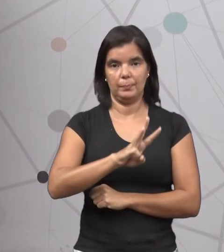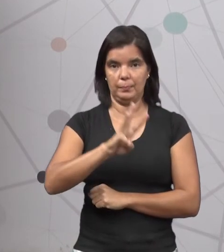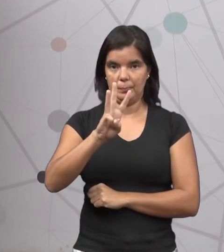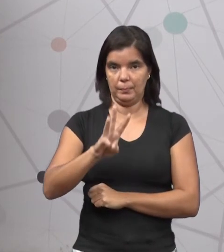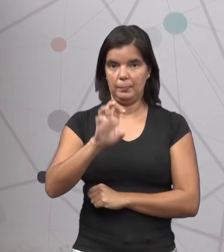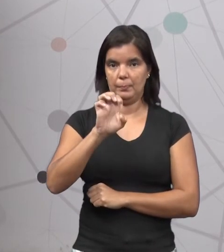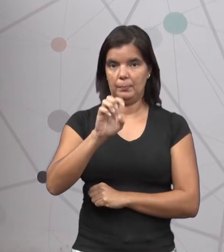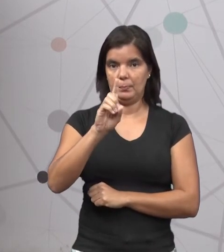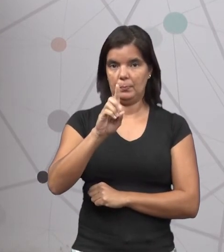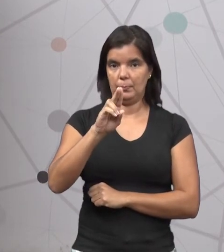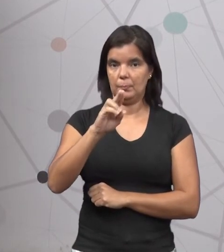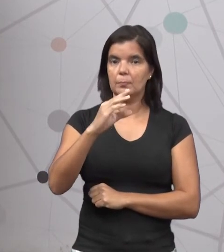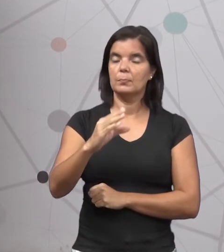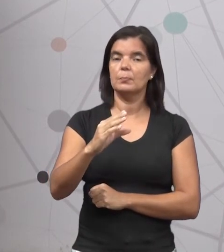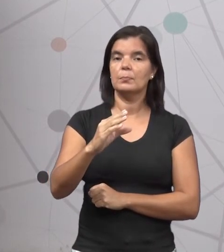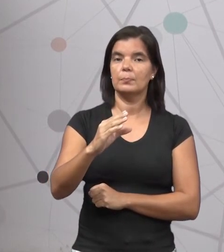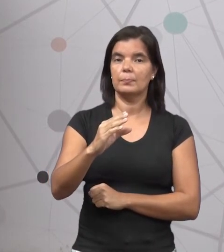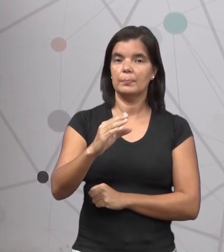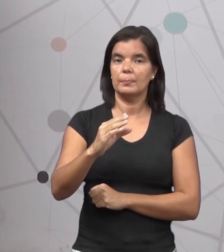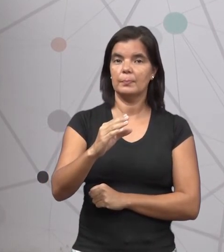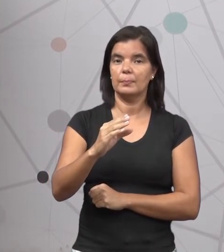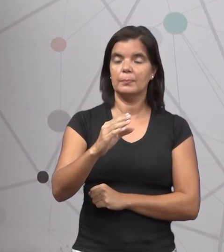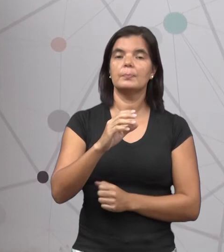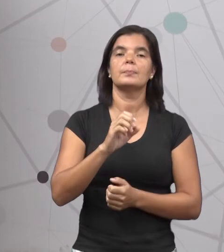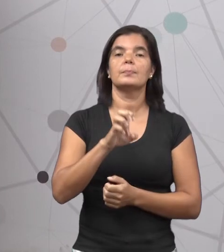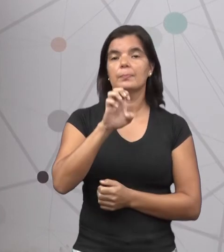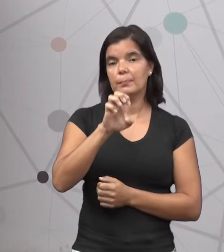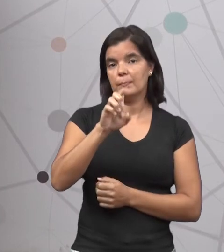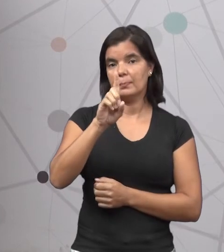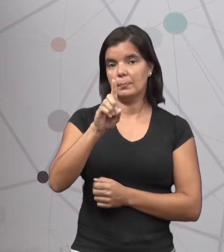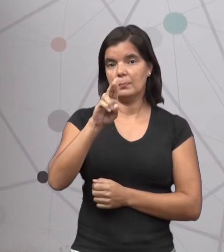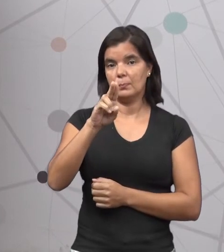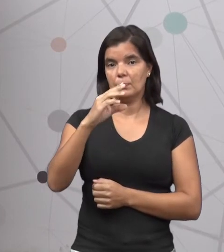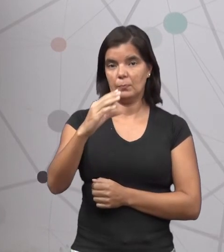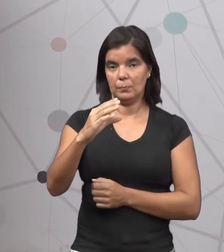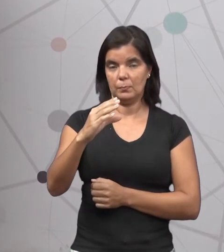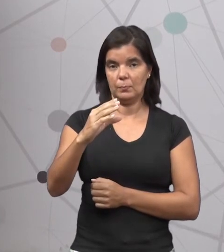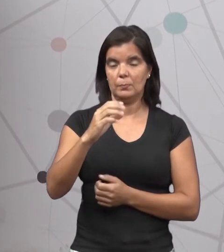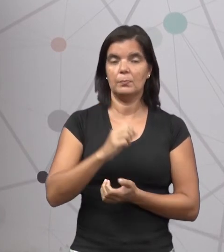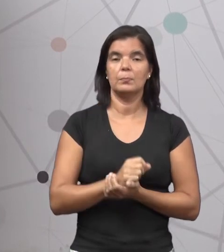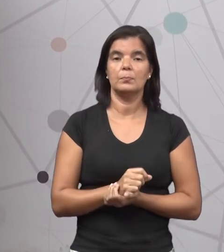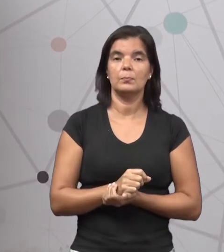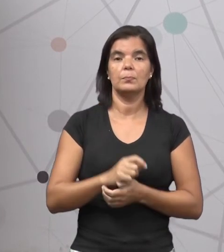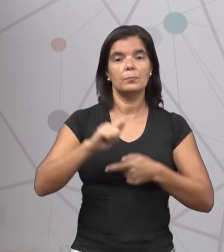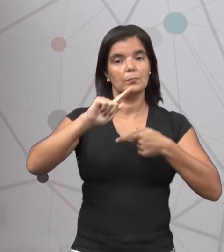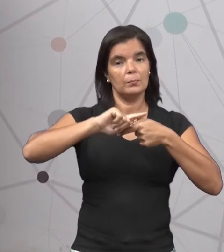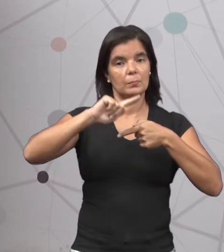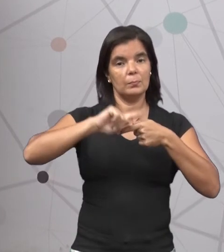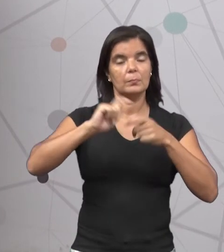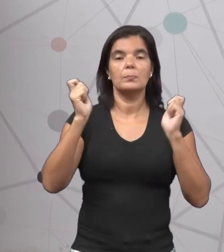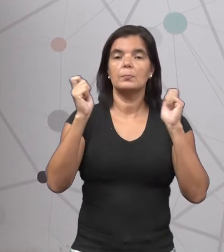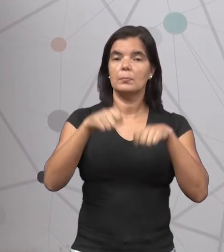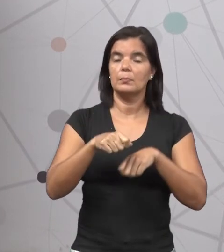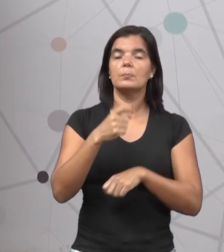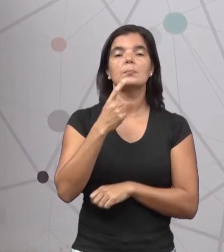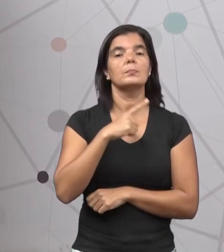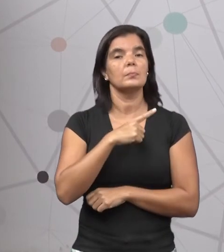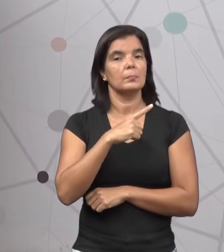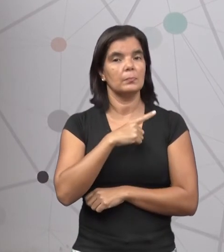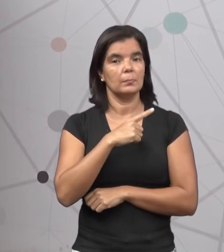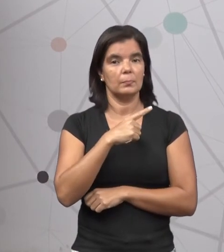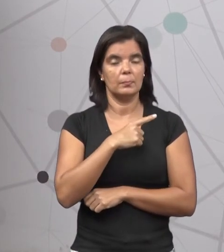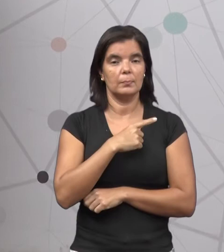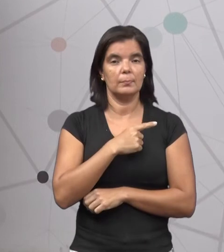Plataforma Eduque E D U C No Google Para que você Possa